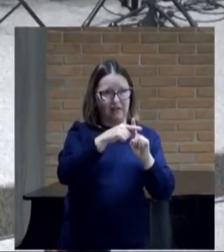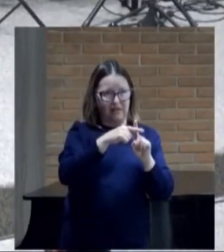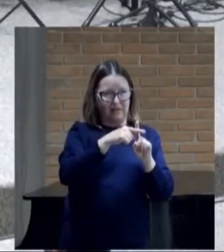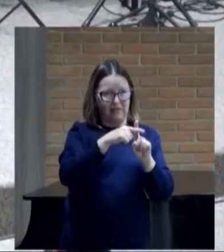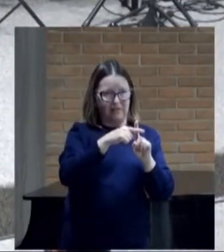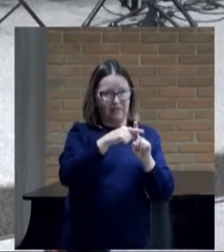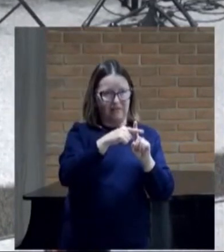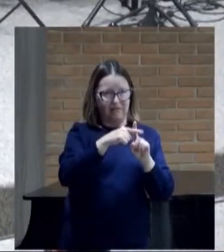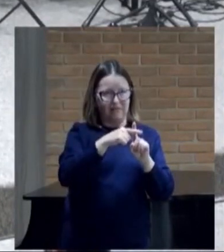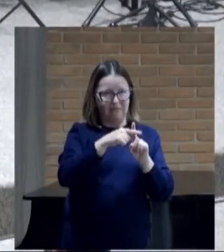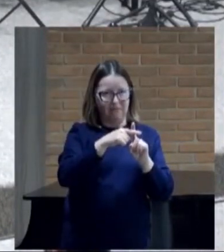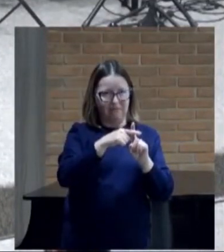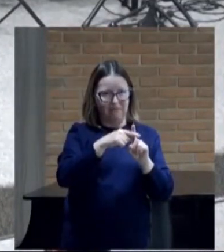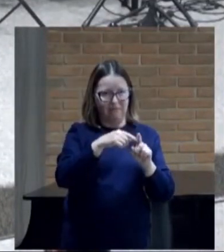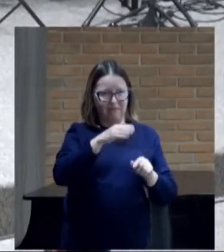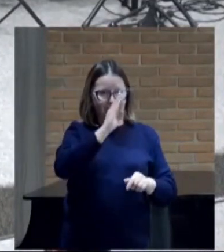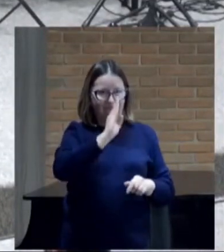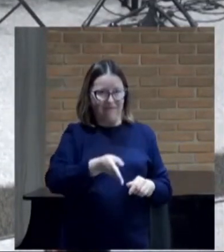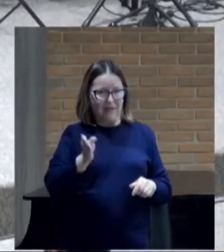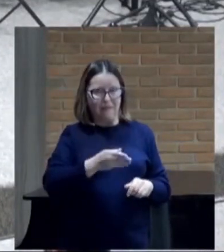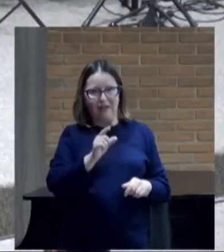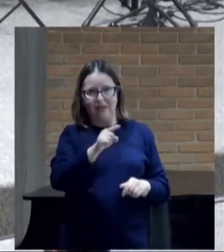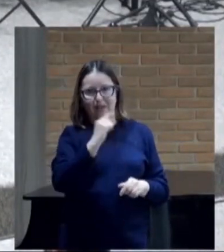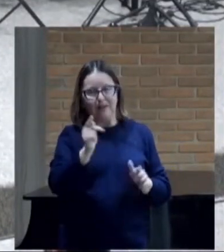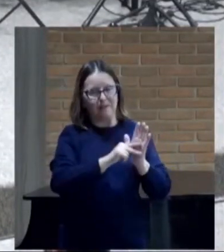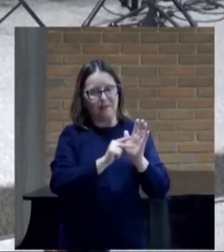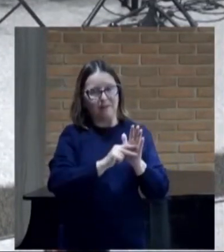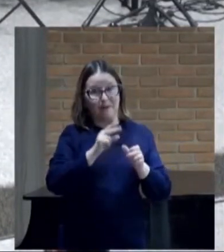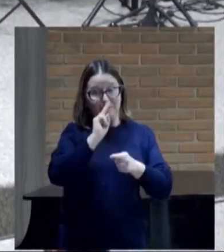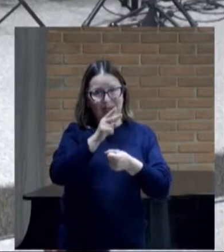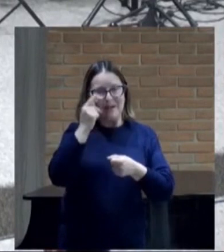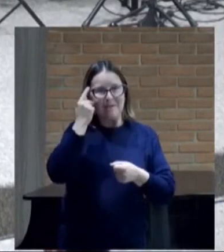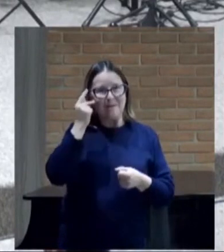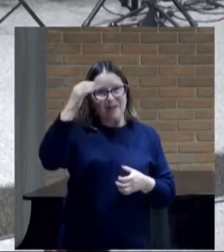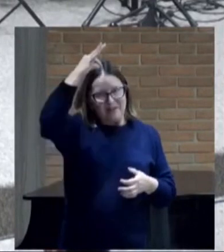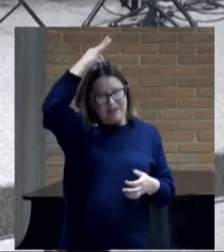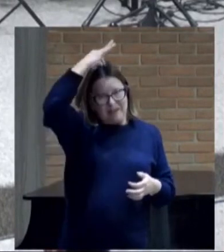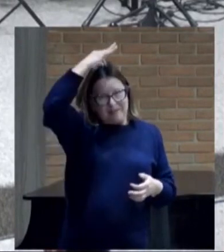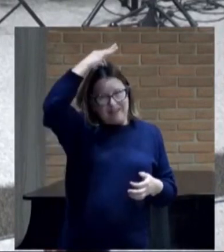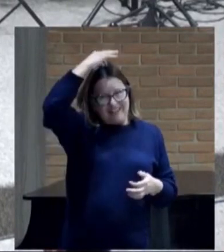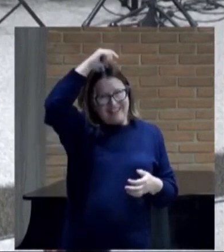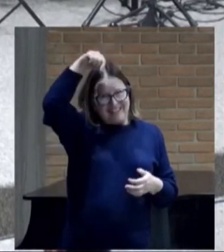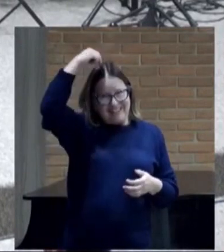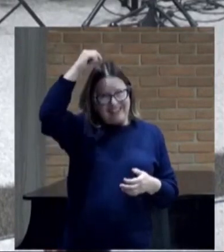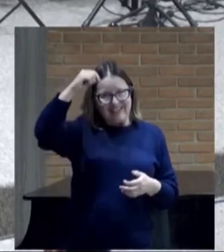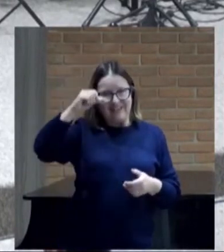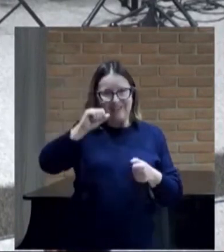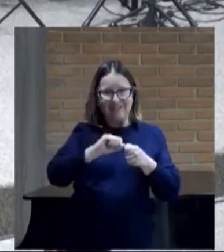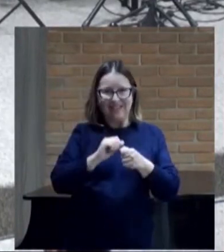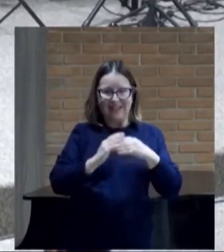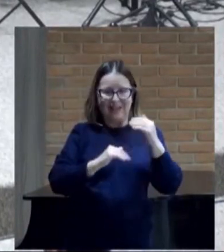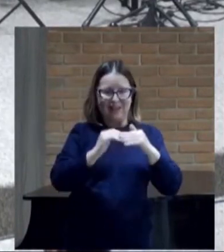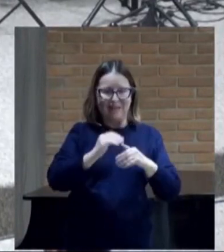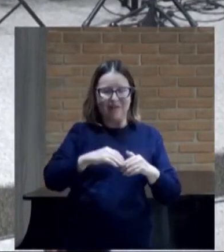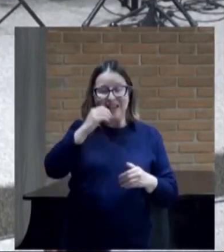nossa Força Para que o Espírito Santo Haja Na fraqueza De cada um De nós